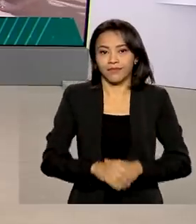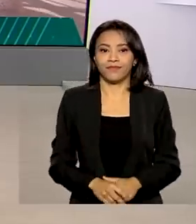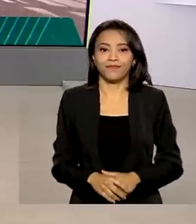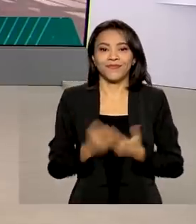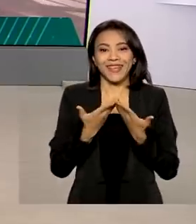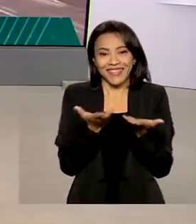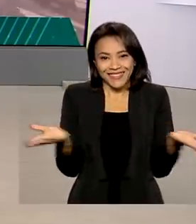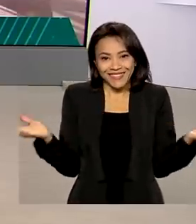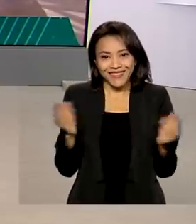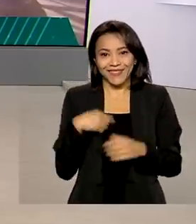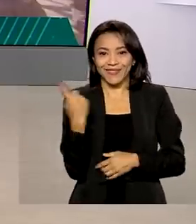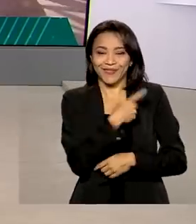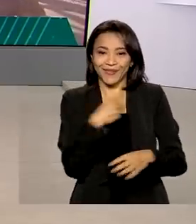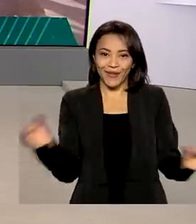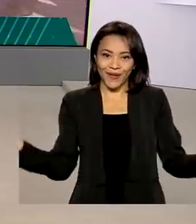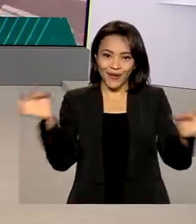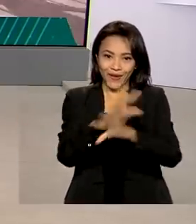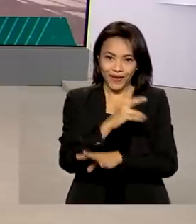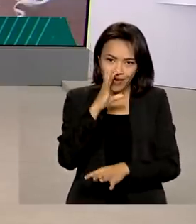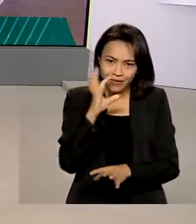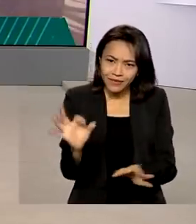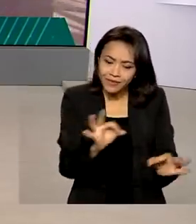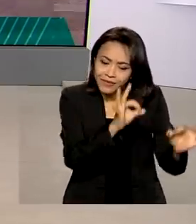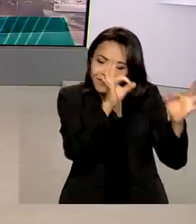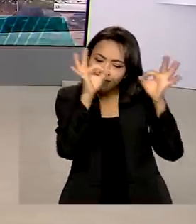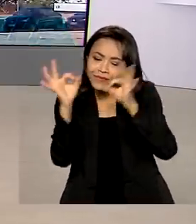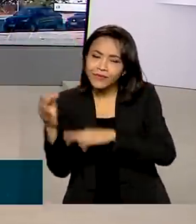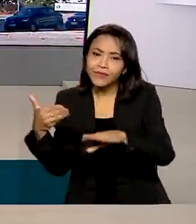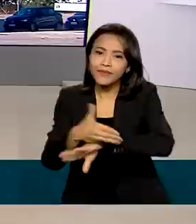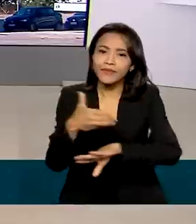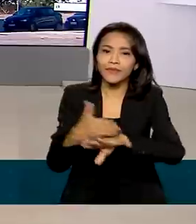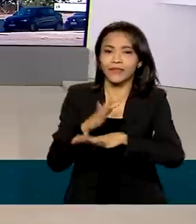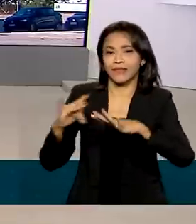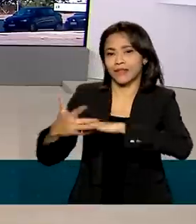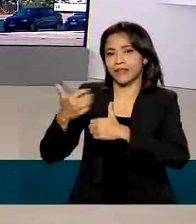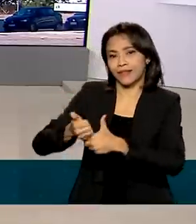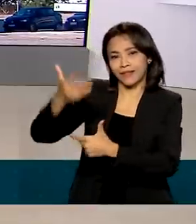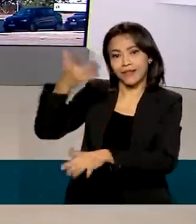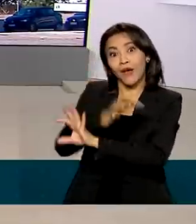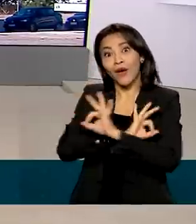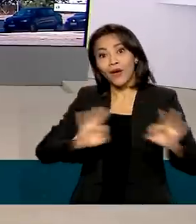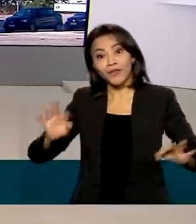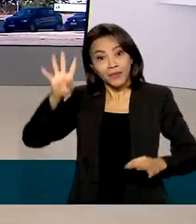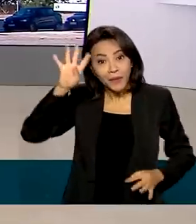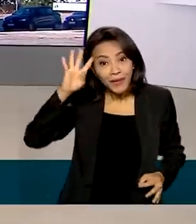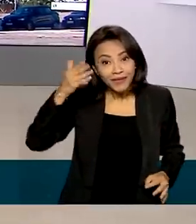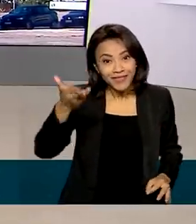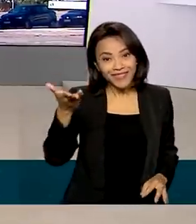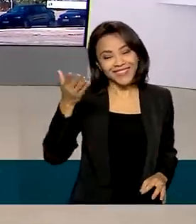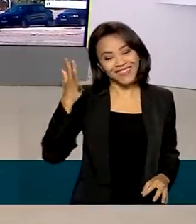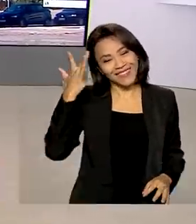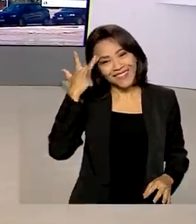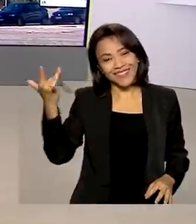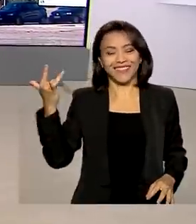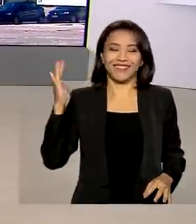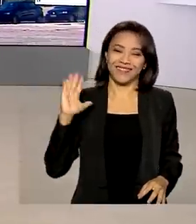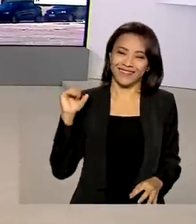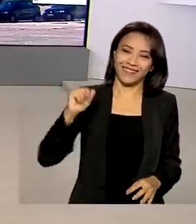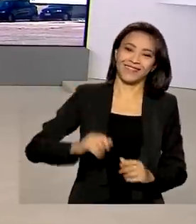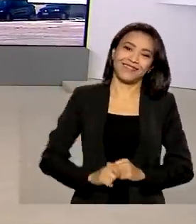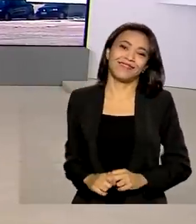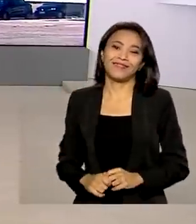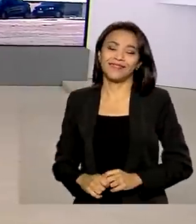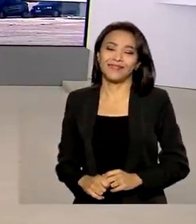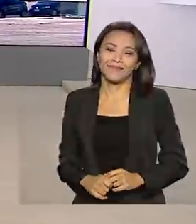É isso, a gente fica por aqui para rever as reportagens, acesse as nossas redes sociais. Uma ótima quarta-feira para você e até amanhã. Tchau, tchau.